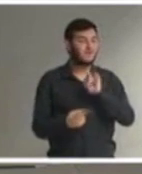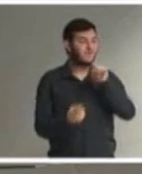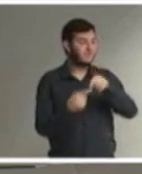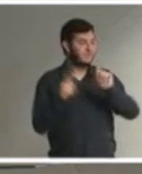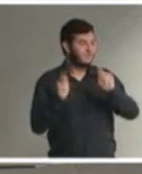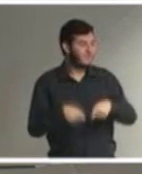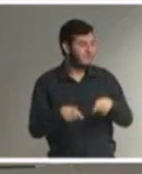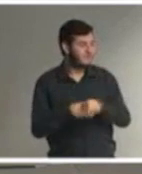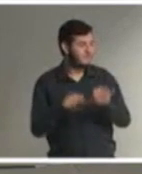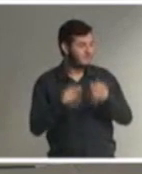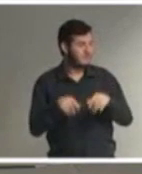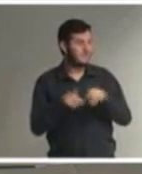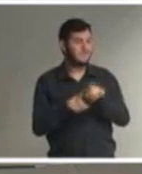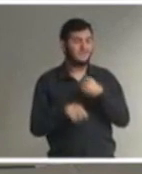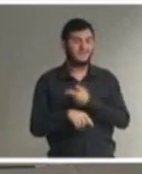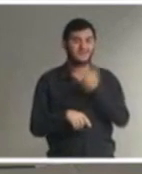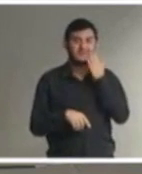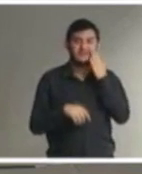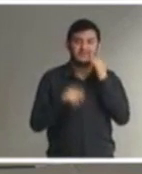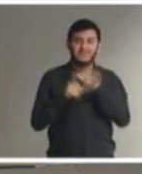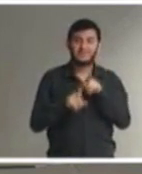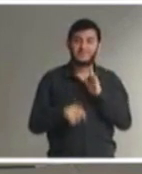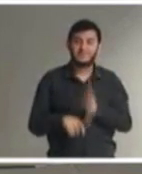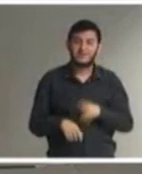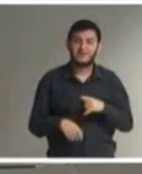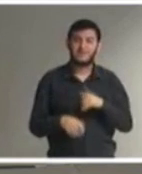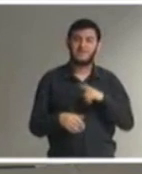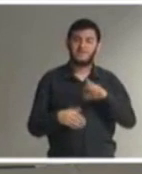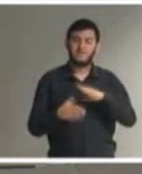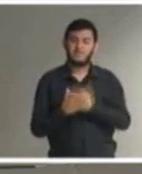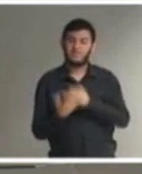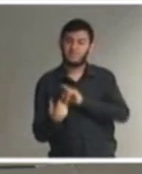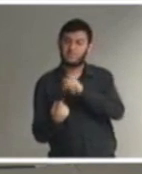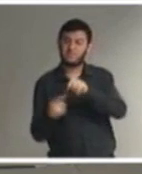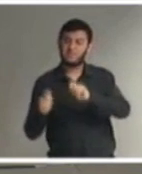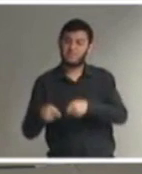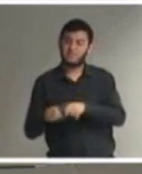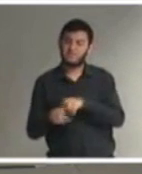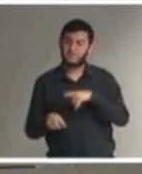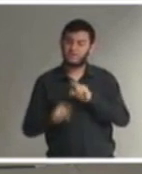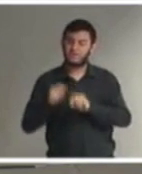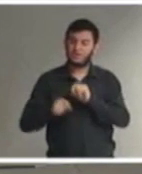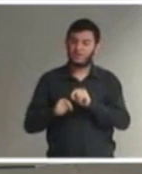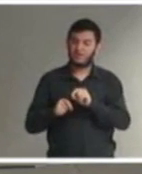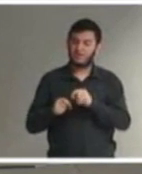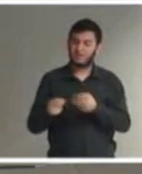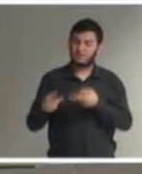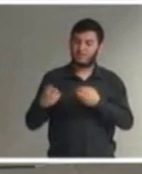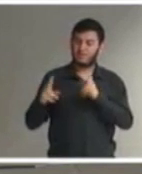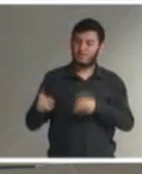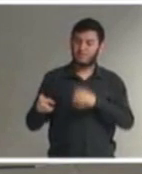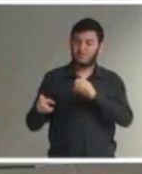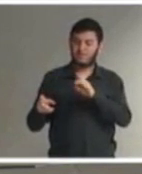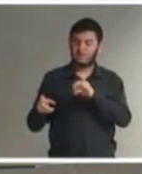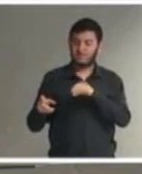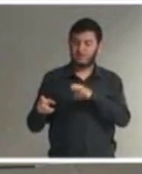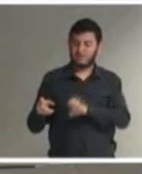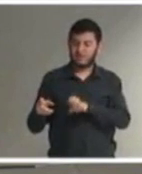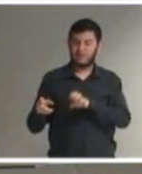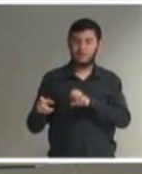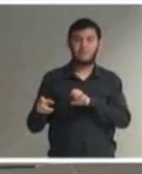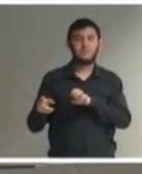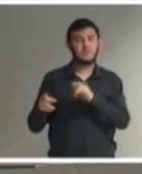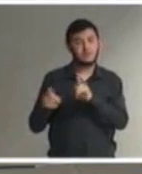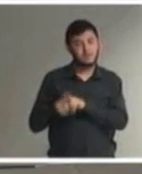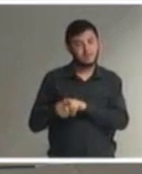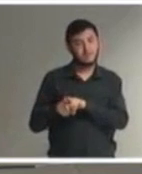inclusive como uma das ações passíveis de serem consideradas como crime para fins do crime de